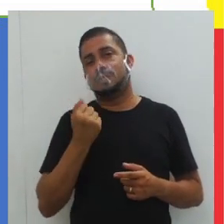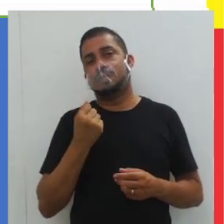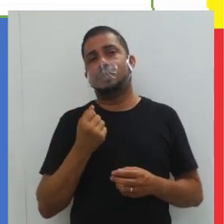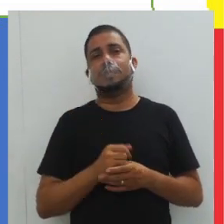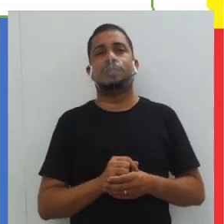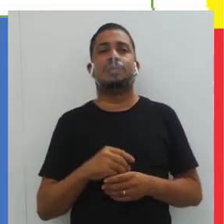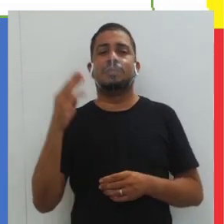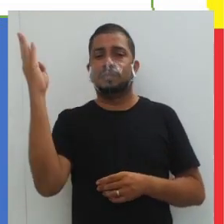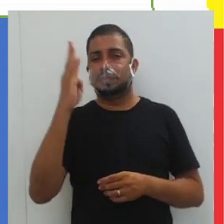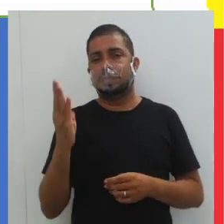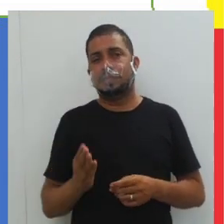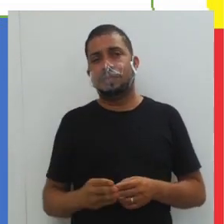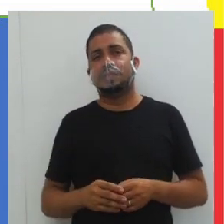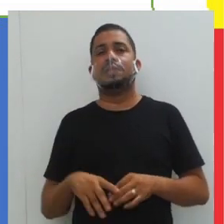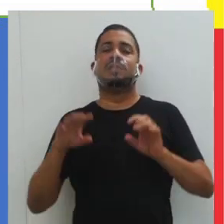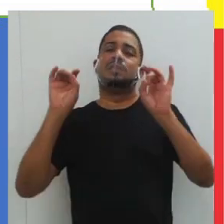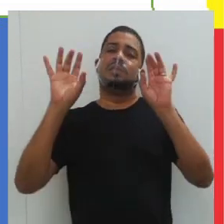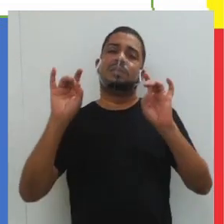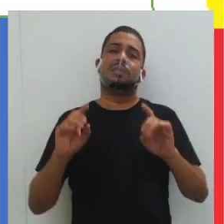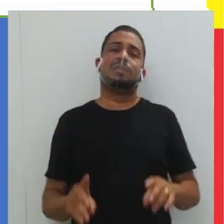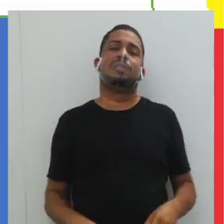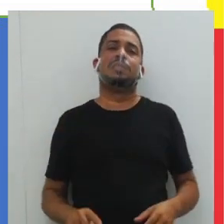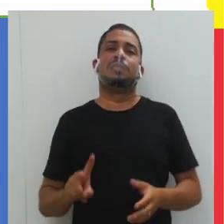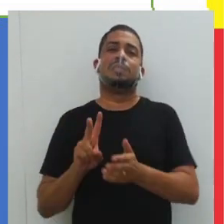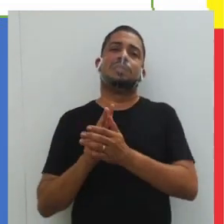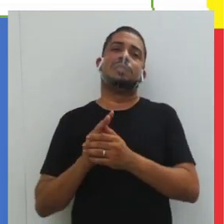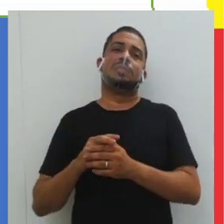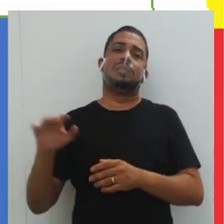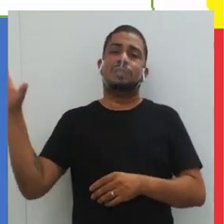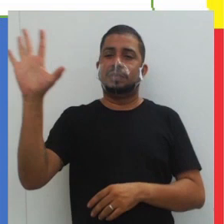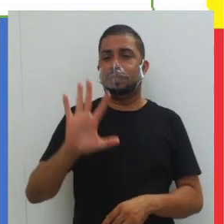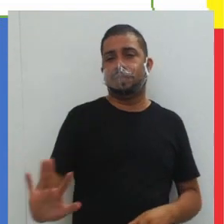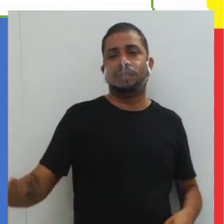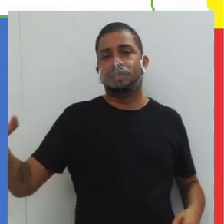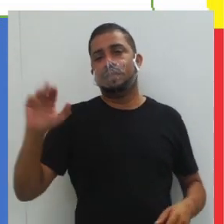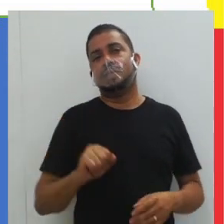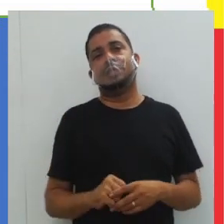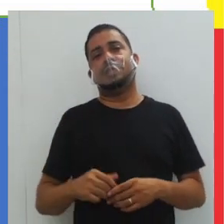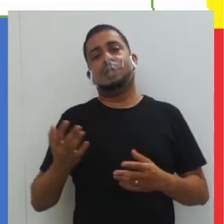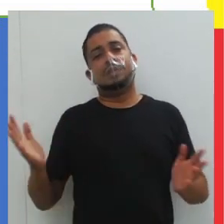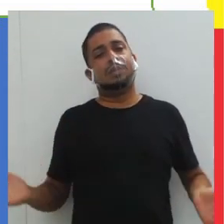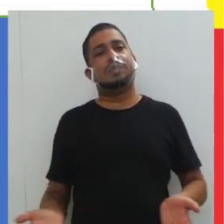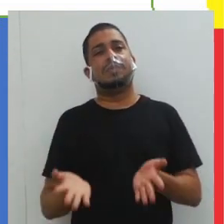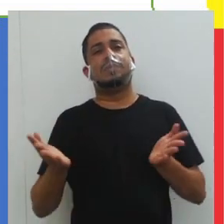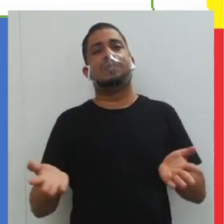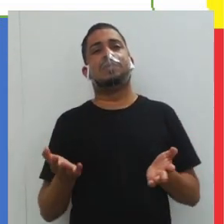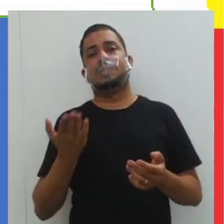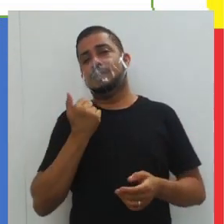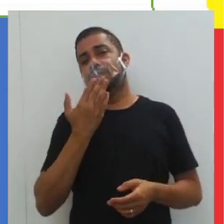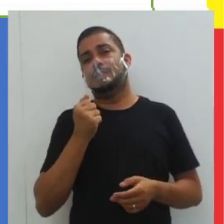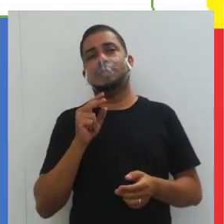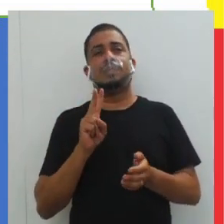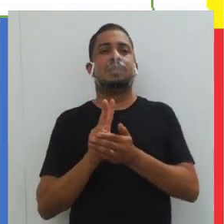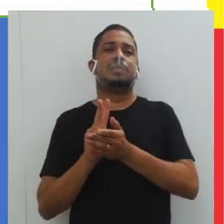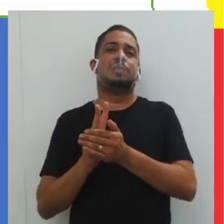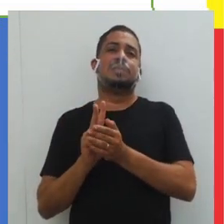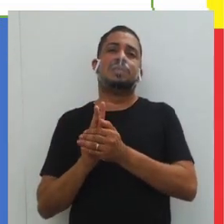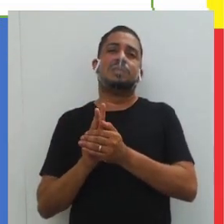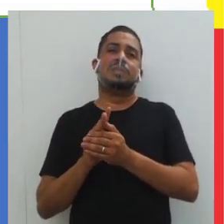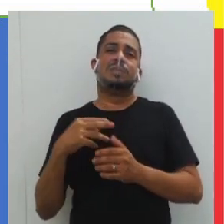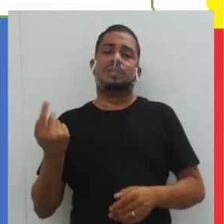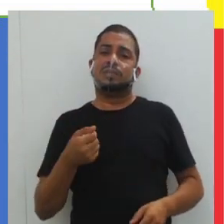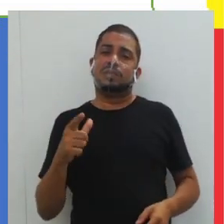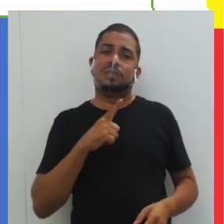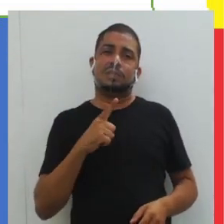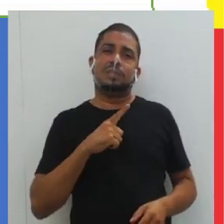culinária, a culinária brasileira, especificamente a culinária nordestina, quanto de influência da alimentação indígena